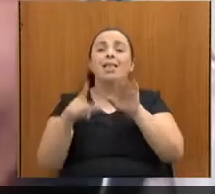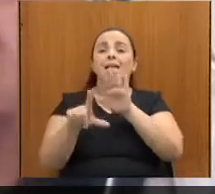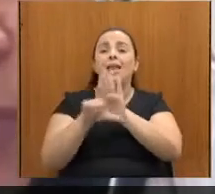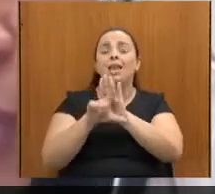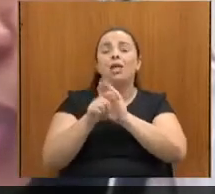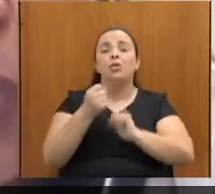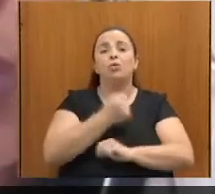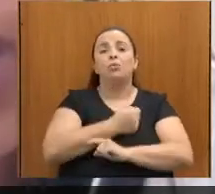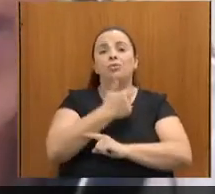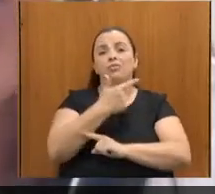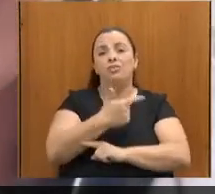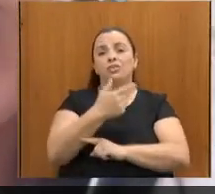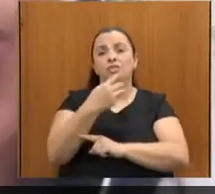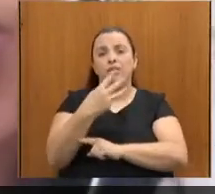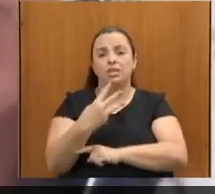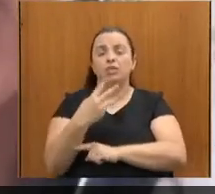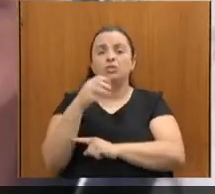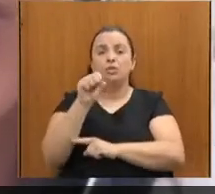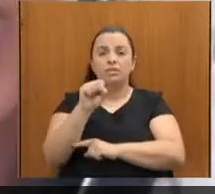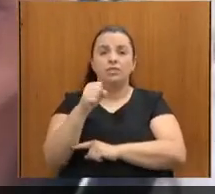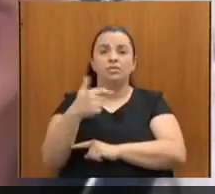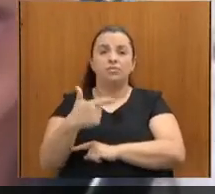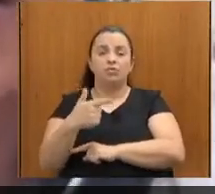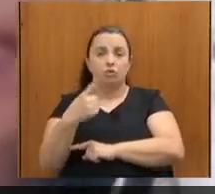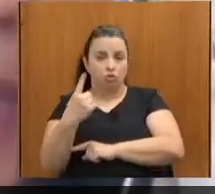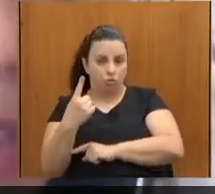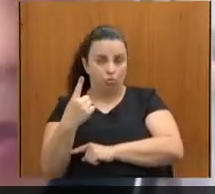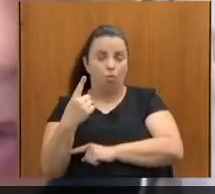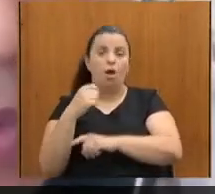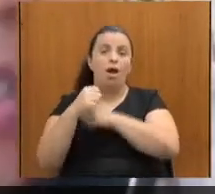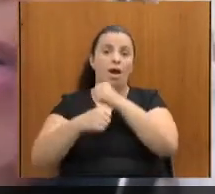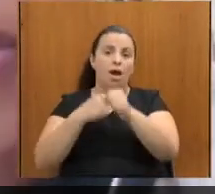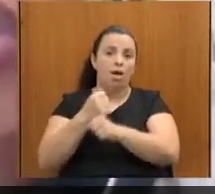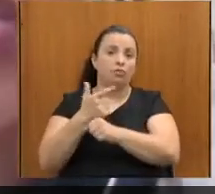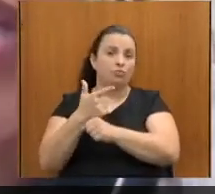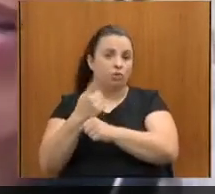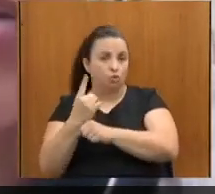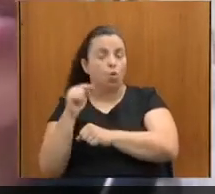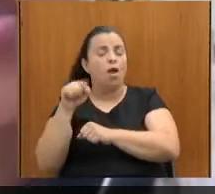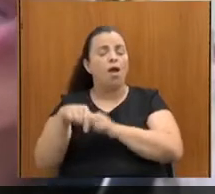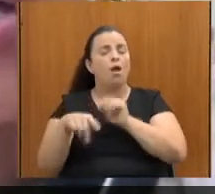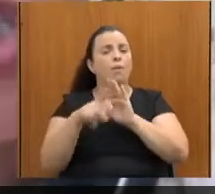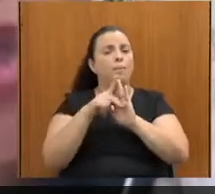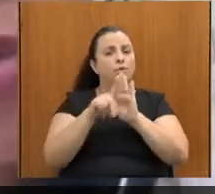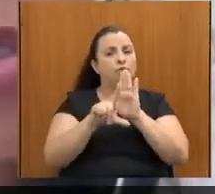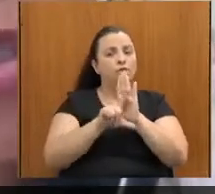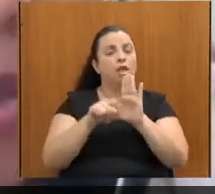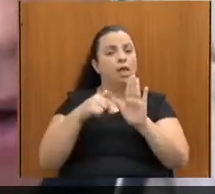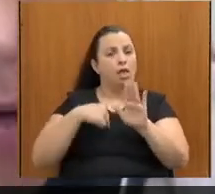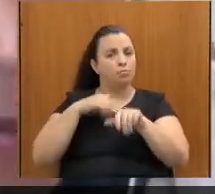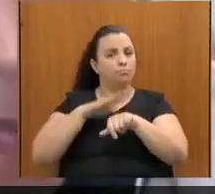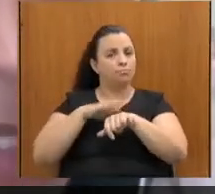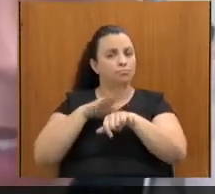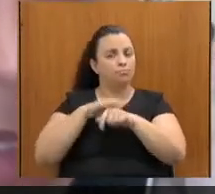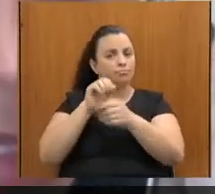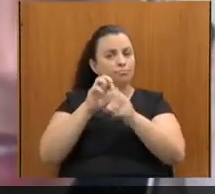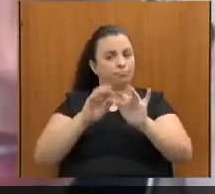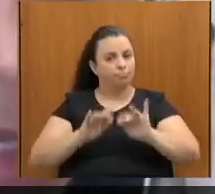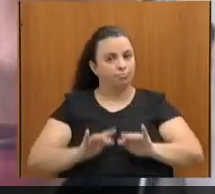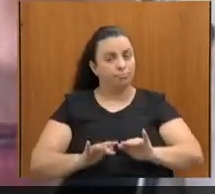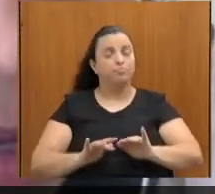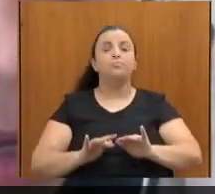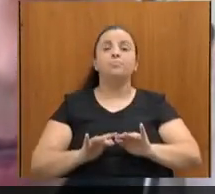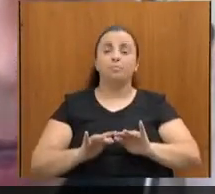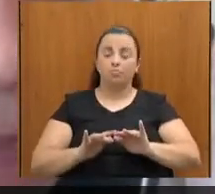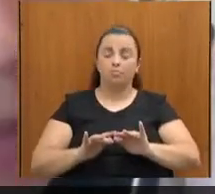de 2021, que surgiu de um projeto de lei também da minha autoria, o projeto 82 de 2019, que